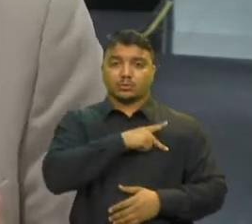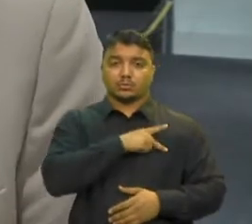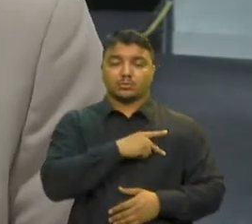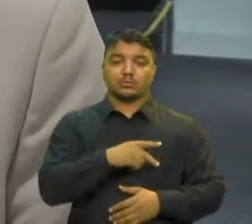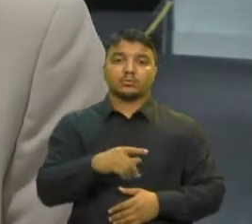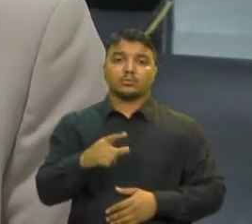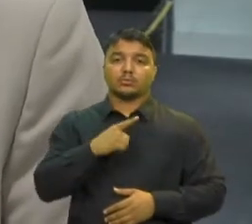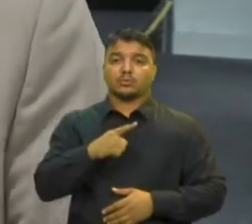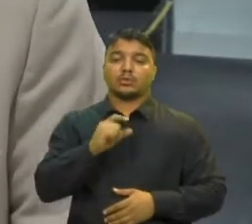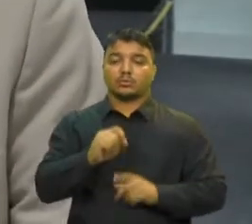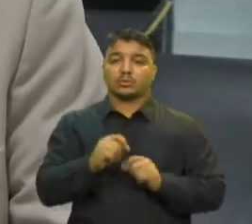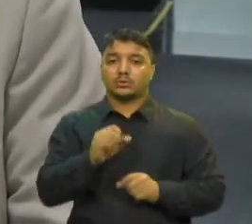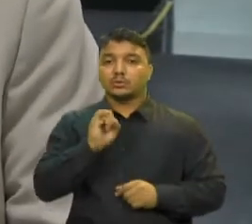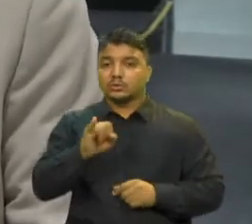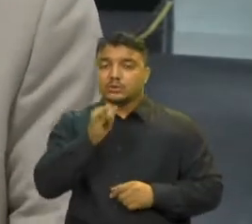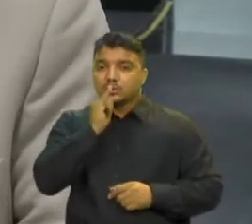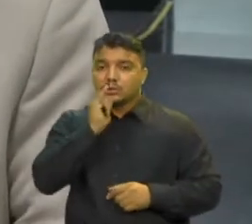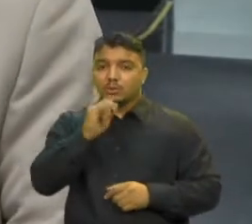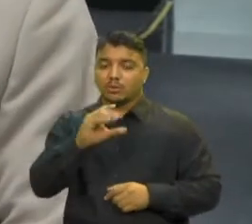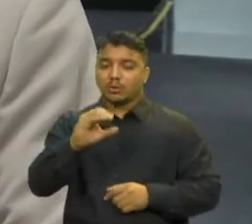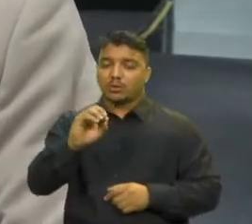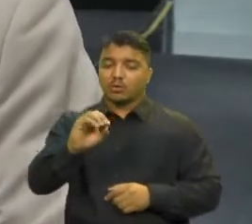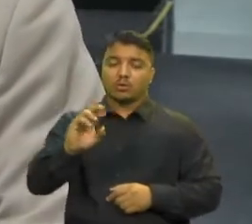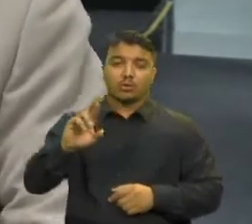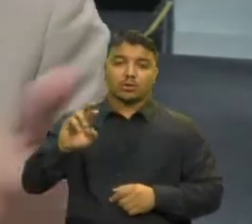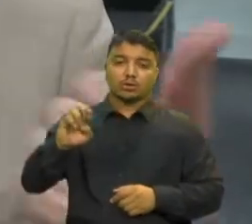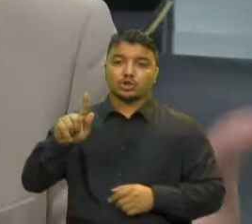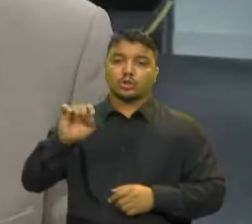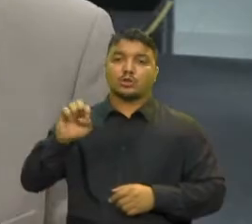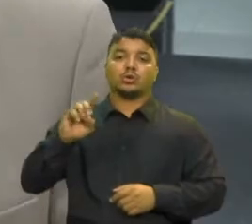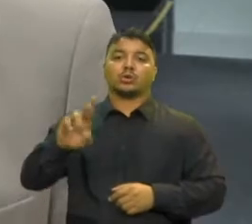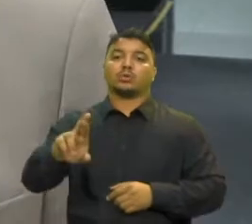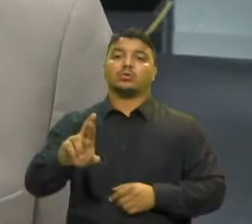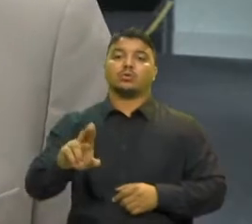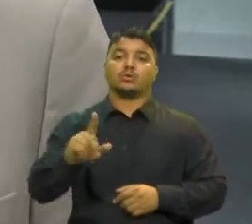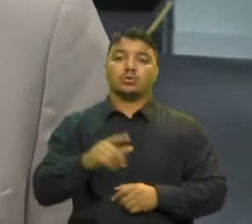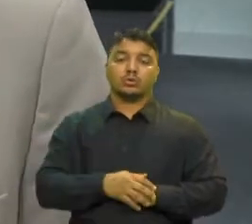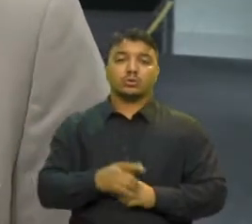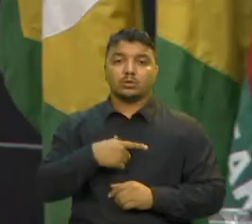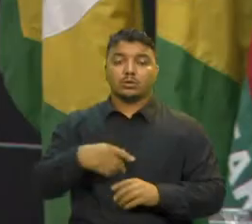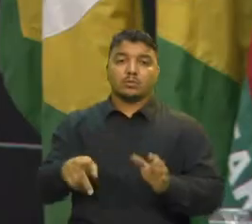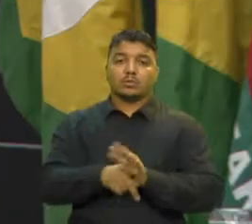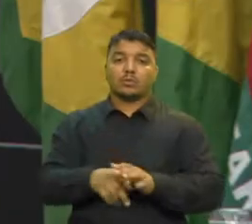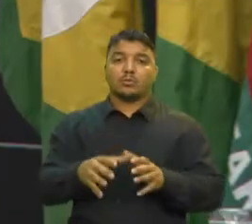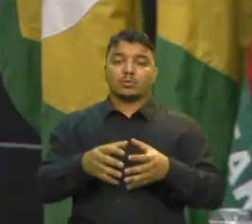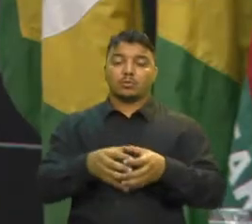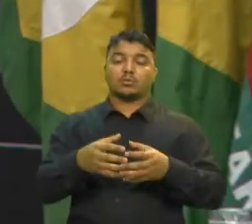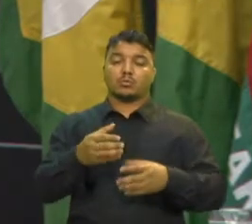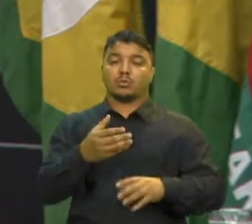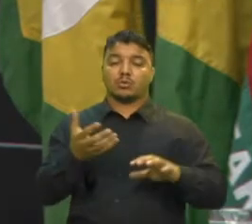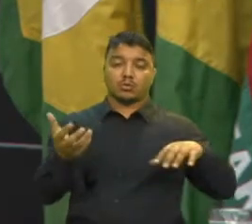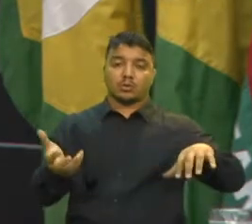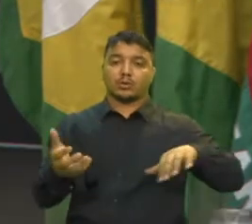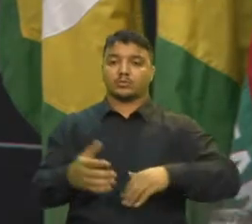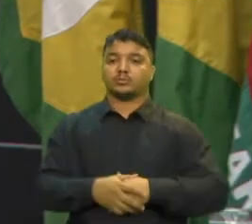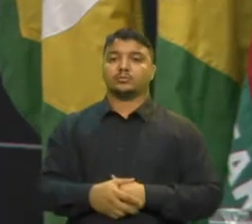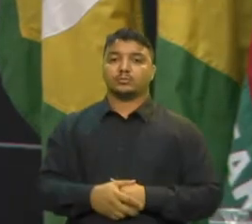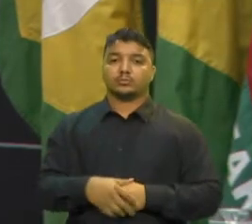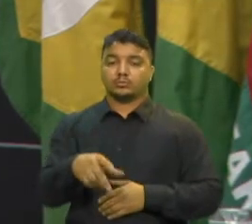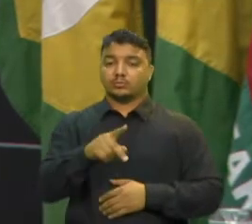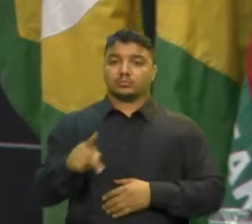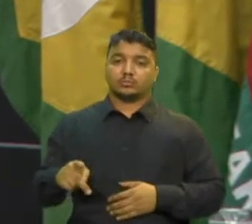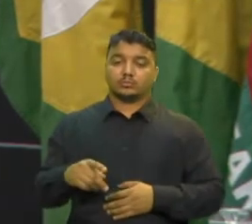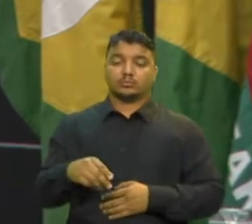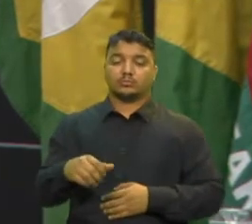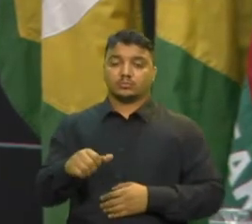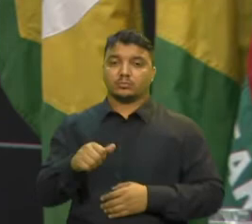haver corregedores com maior influência das bancadas do Congresso Nacional Presidente da Associação Cearense do Ministério